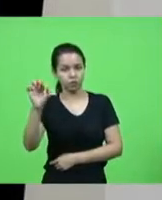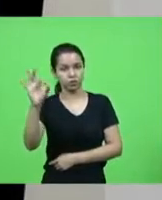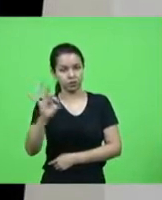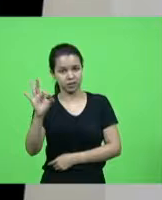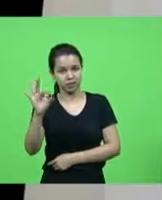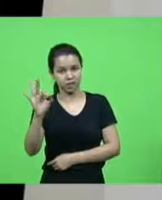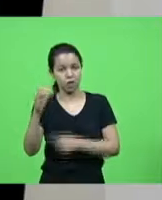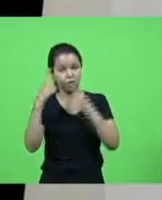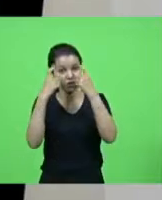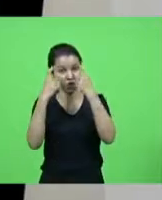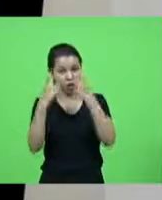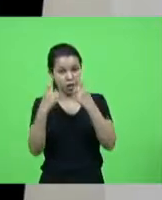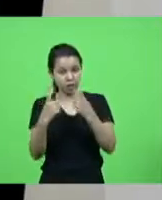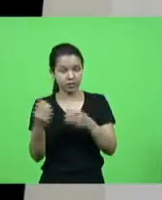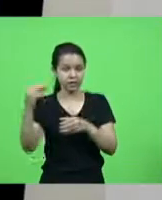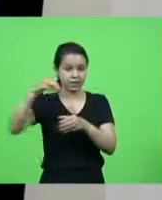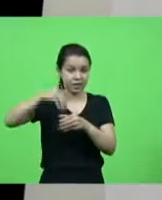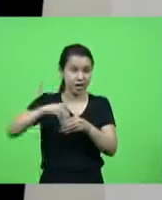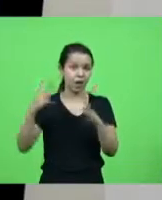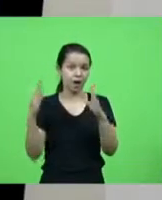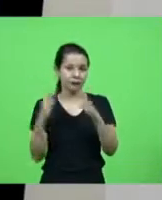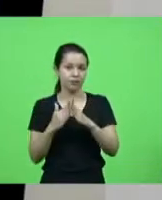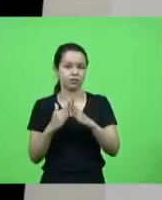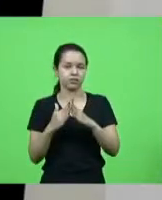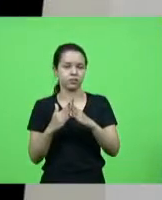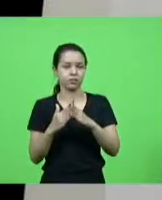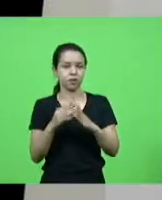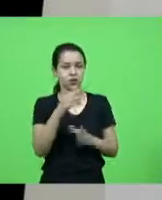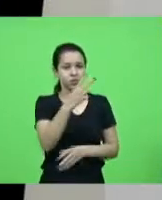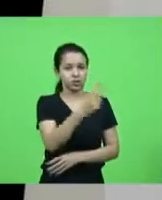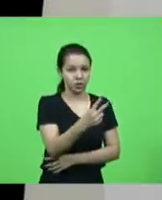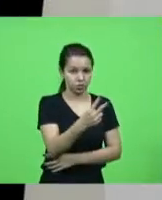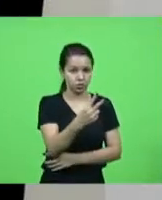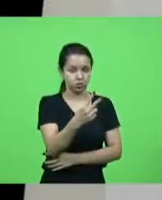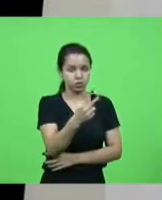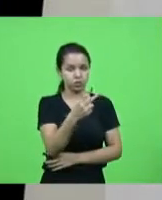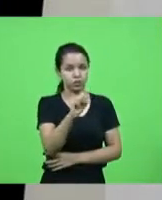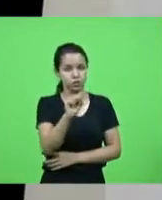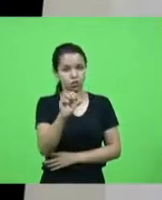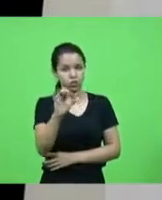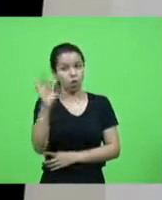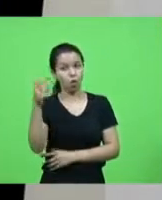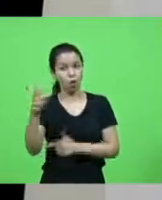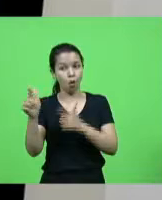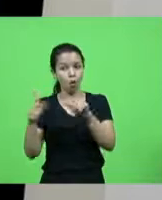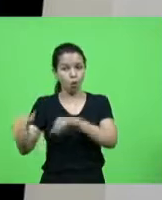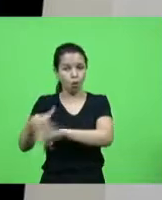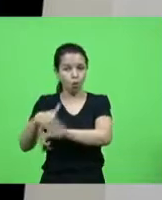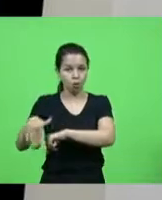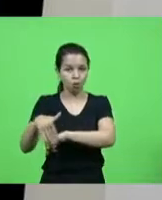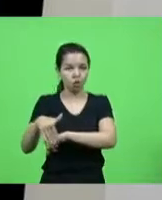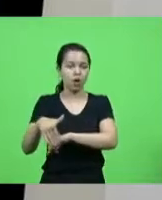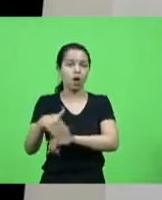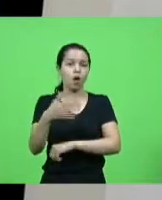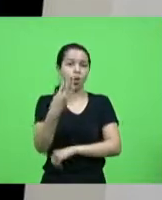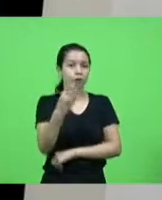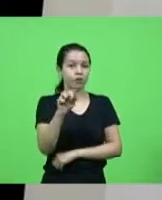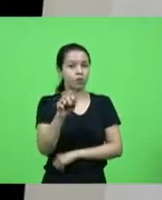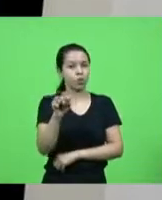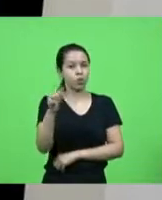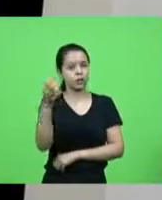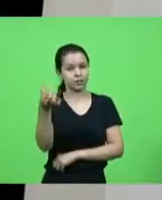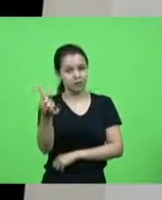foram 288 em outros via pública são 4,6 comércio ou seja